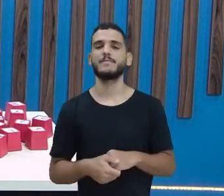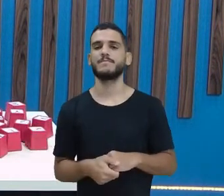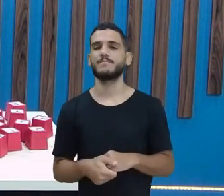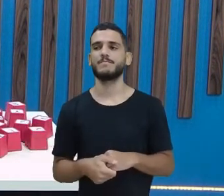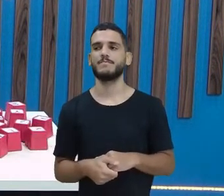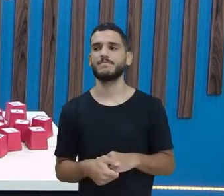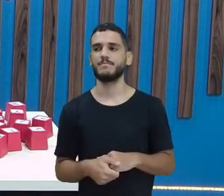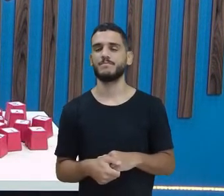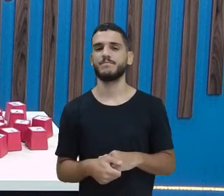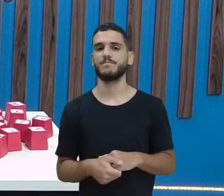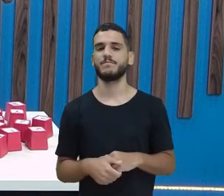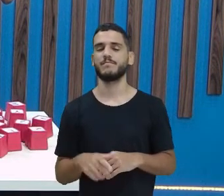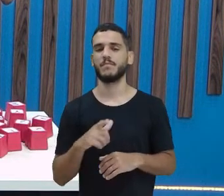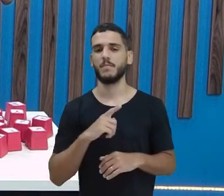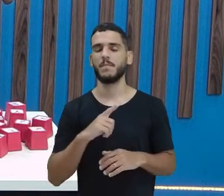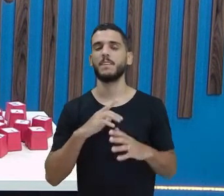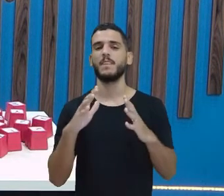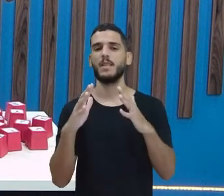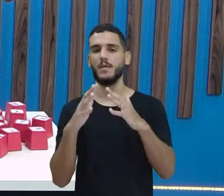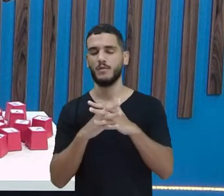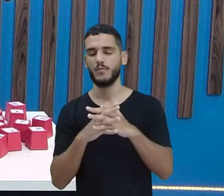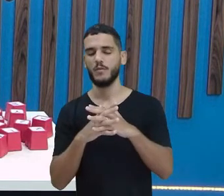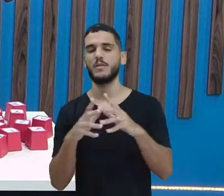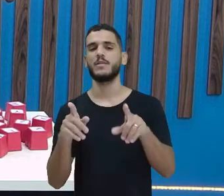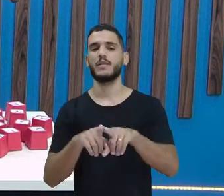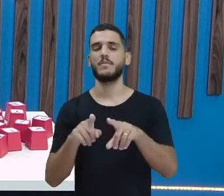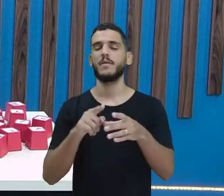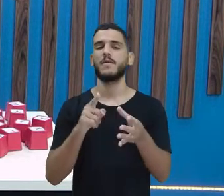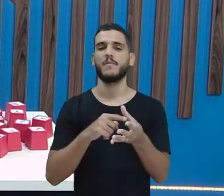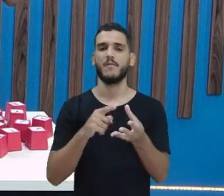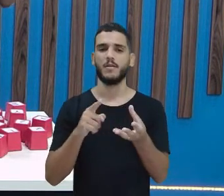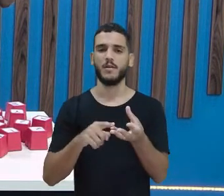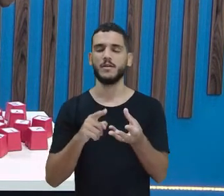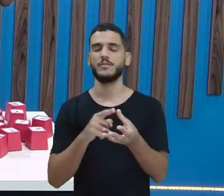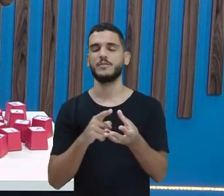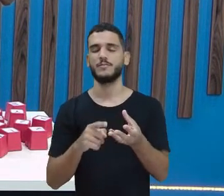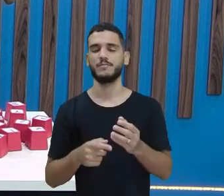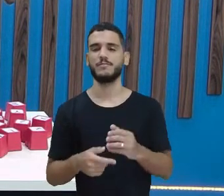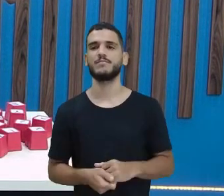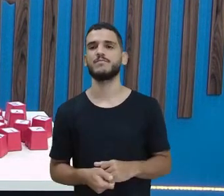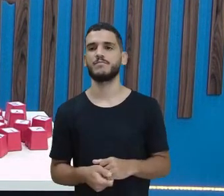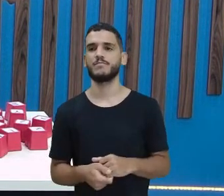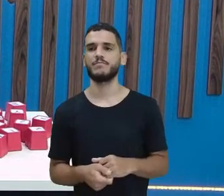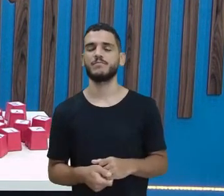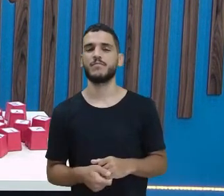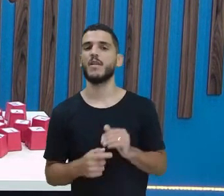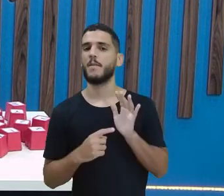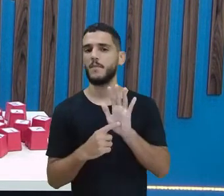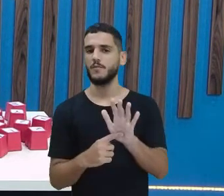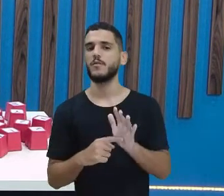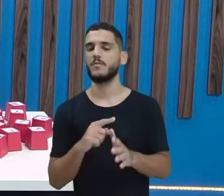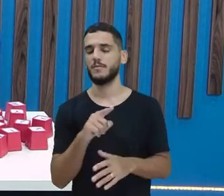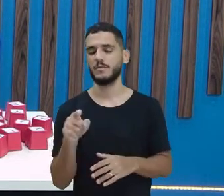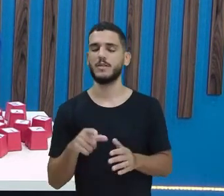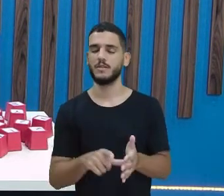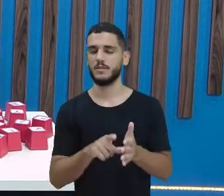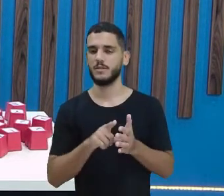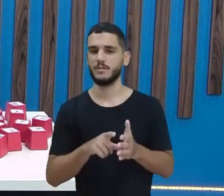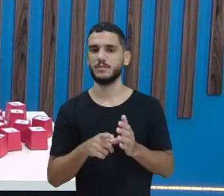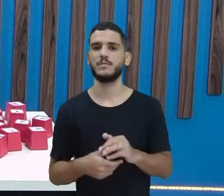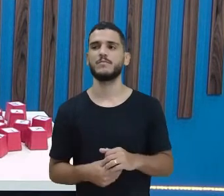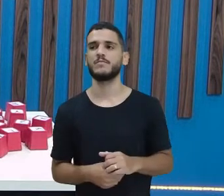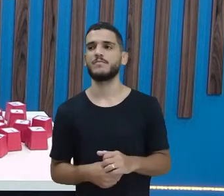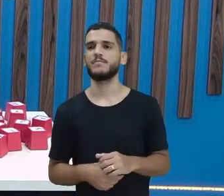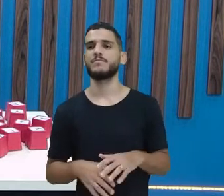ele tem consoantes e tem vogais, tá? Que são essas que eu mostrei pra vocês. Então,